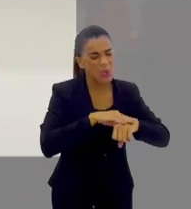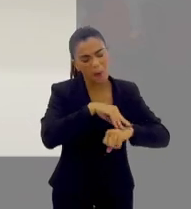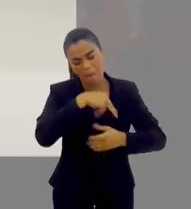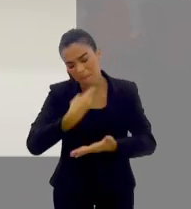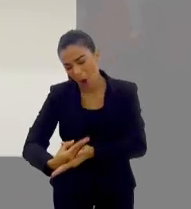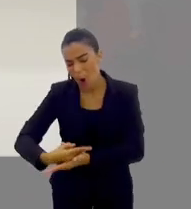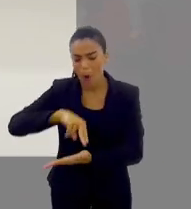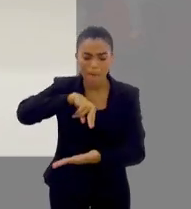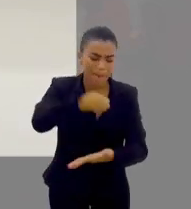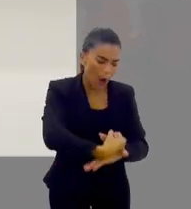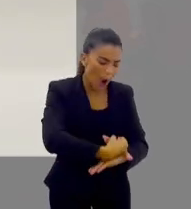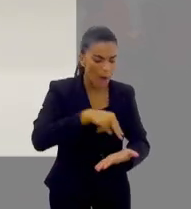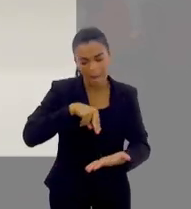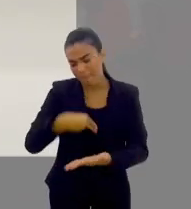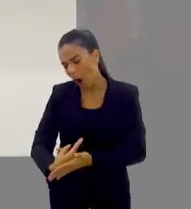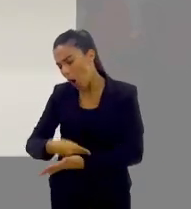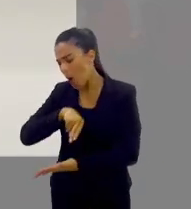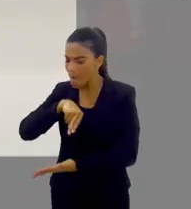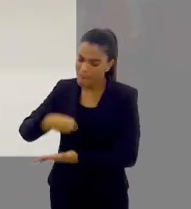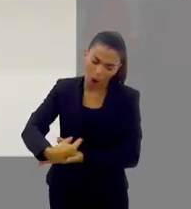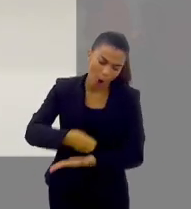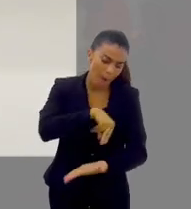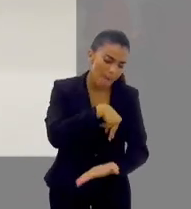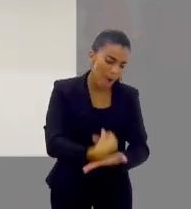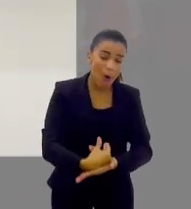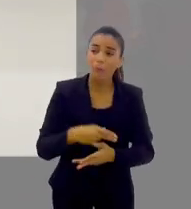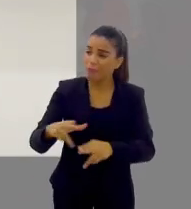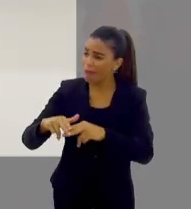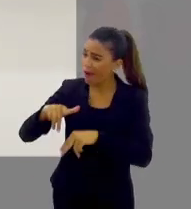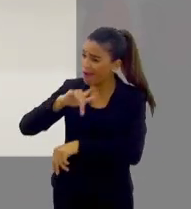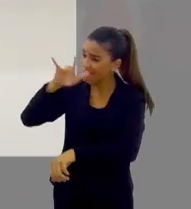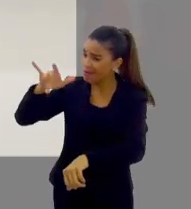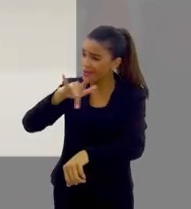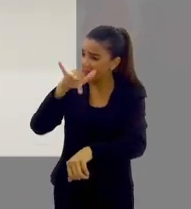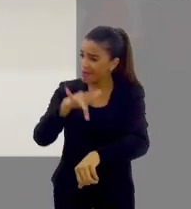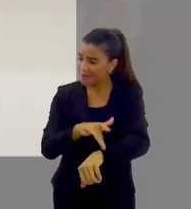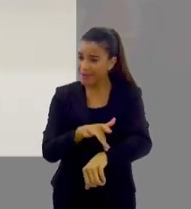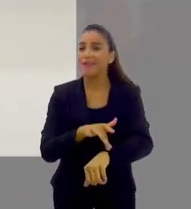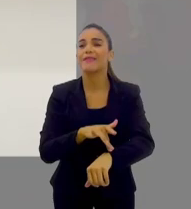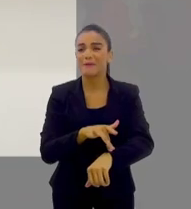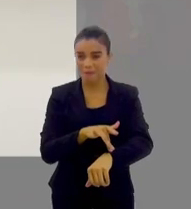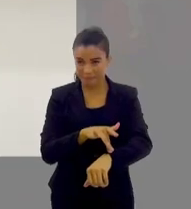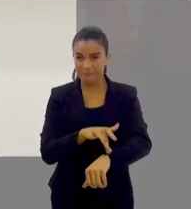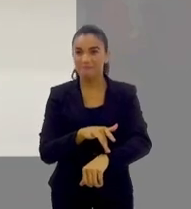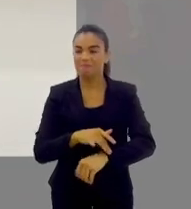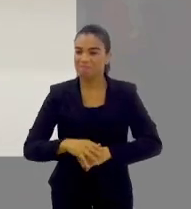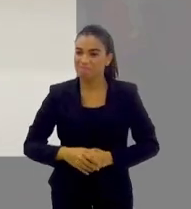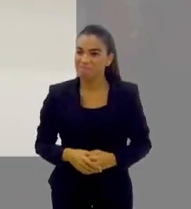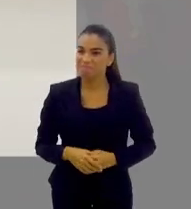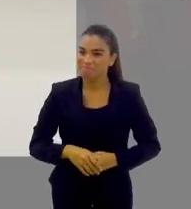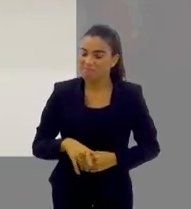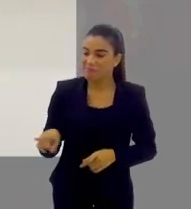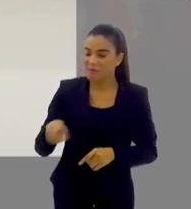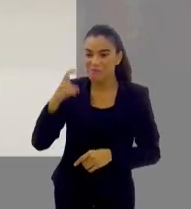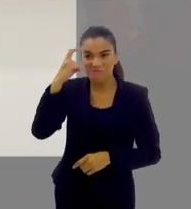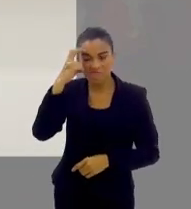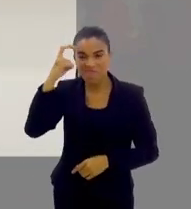soldados, caíram para a dengue, soldados, tombaram para a dengue, e... Seibel, o grande